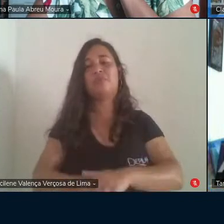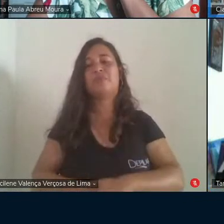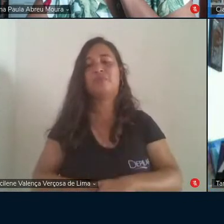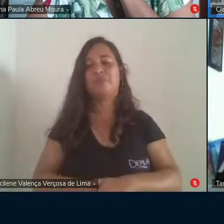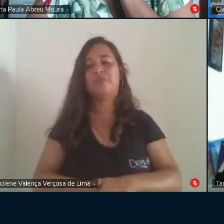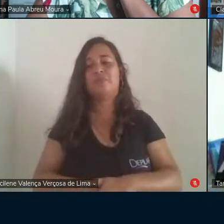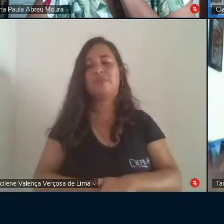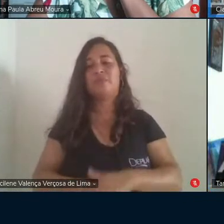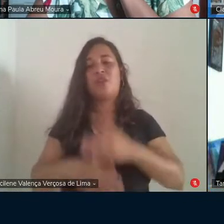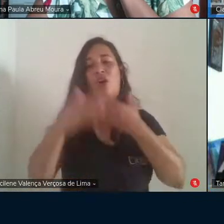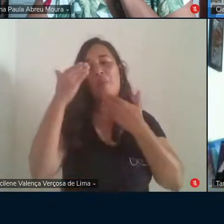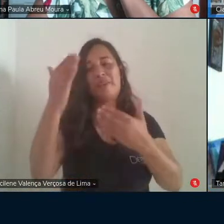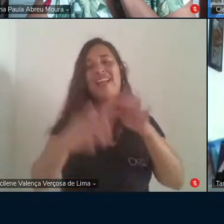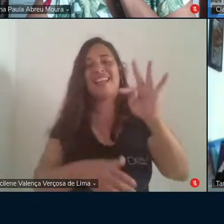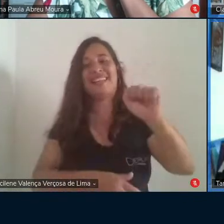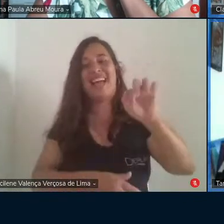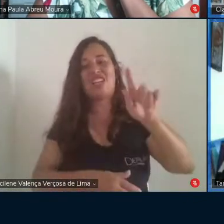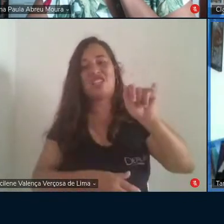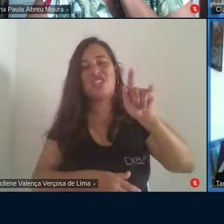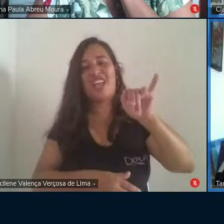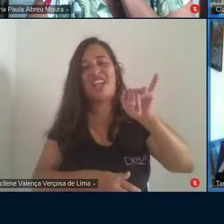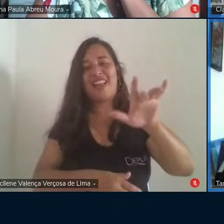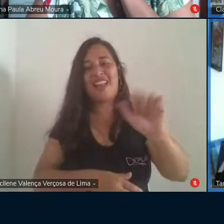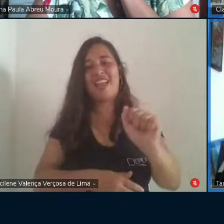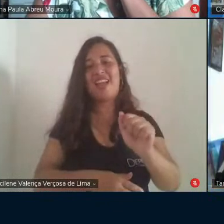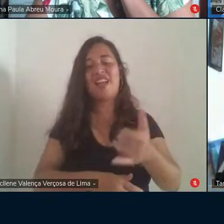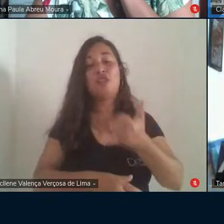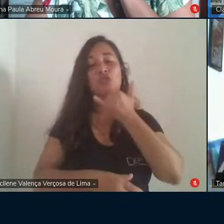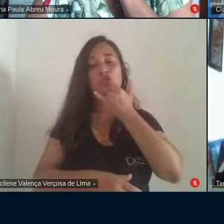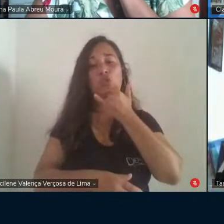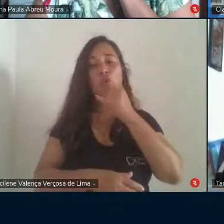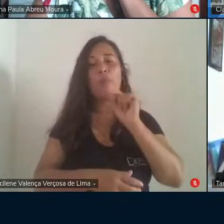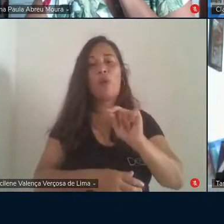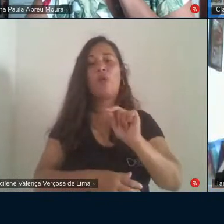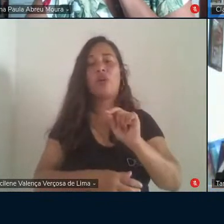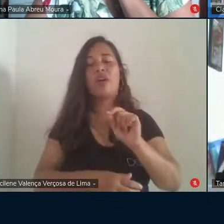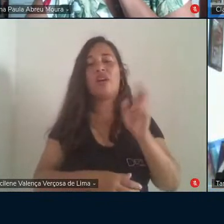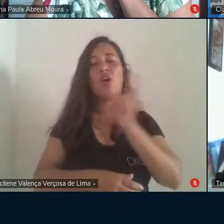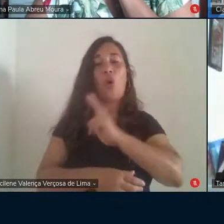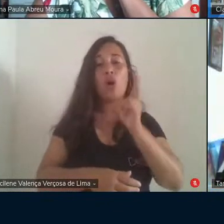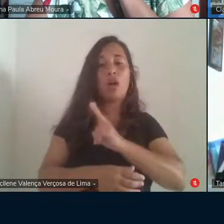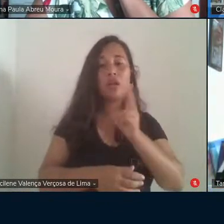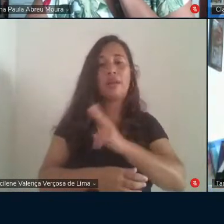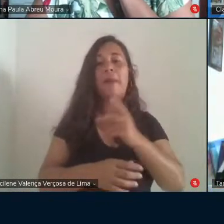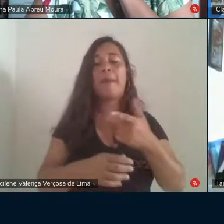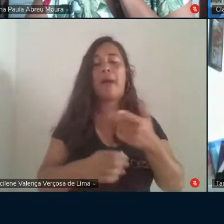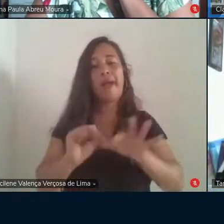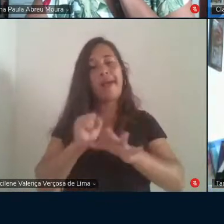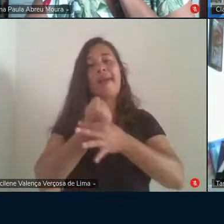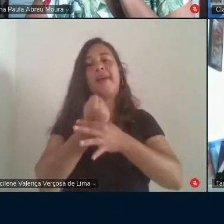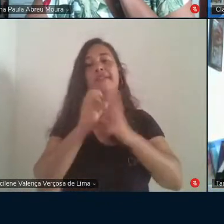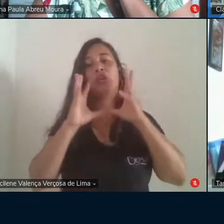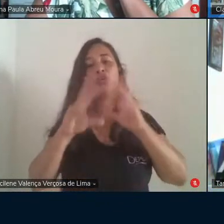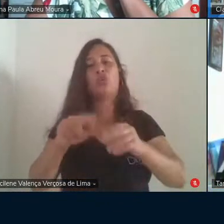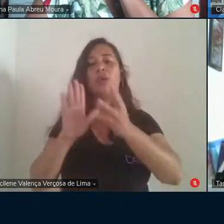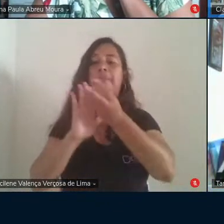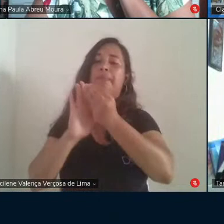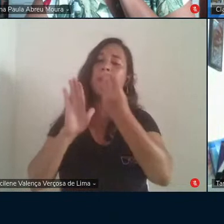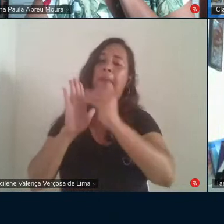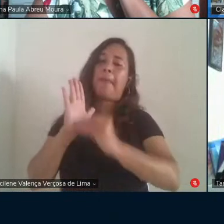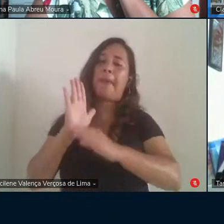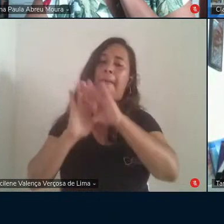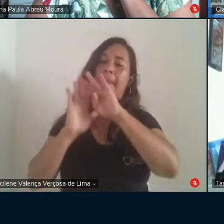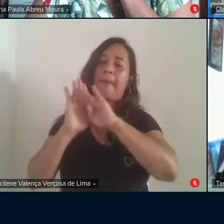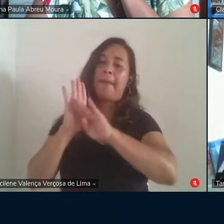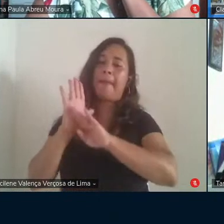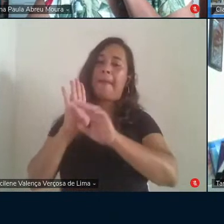Obrigada, Targélia, que bom, desculpa a correria, mas é para a gente garantir, né, toda a programação do dia. Obrigada,